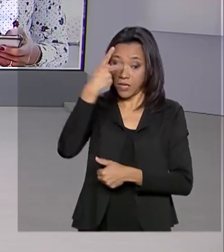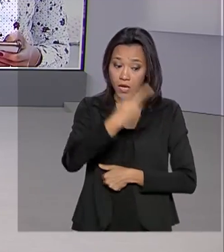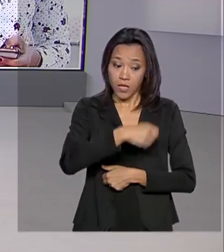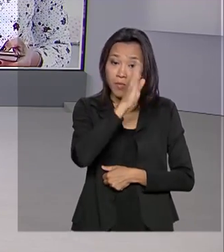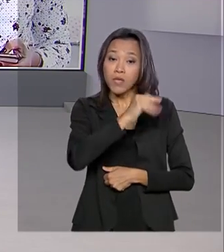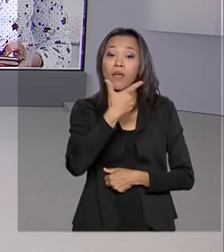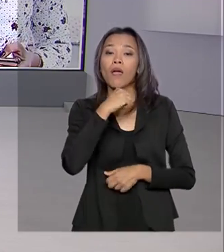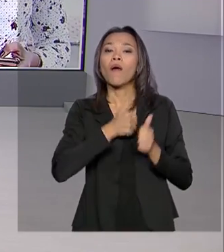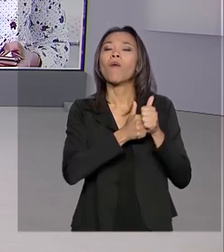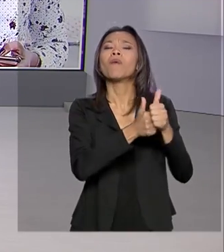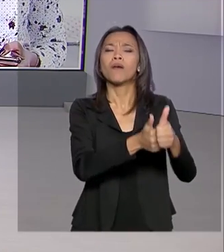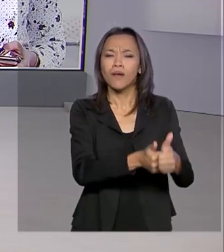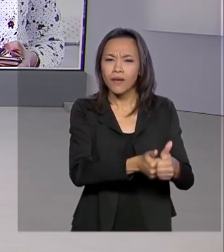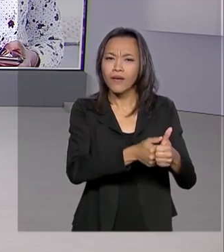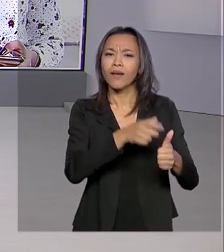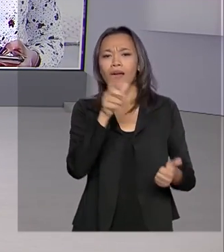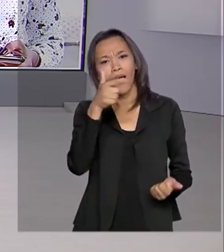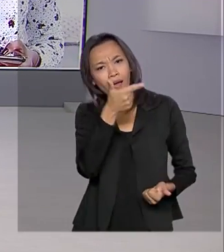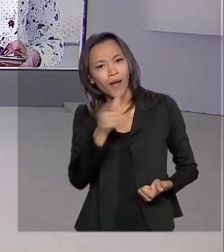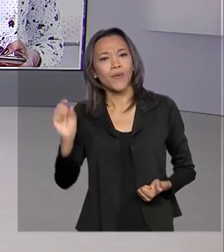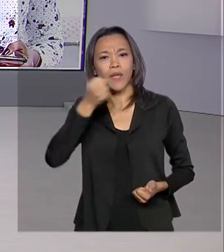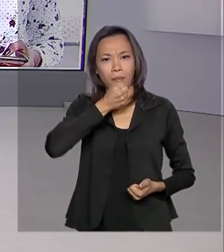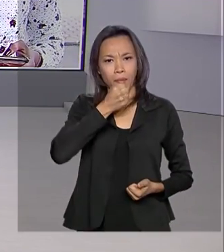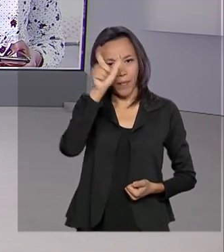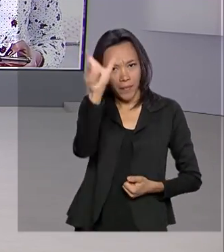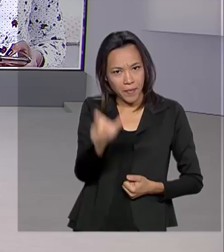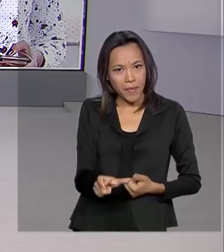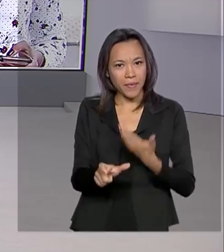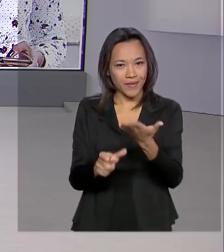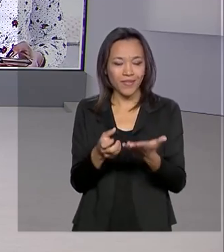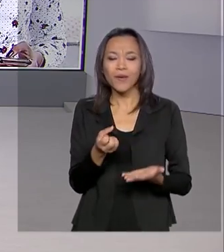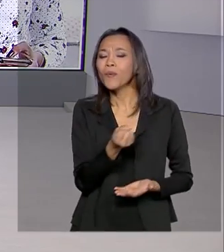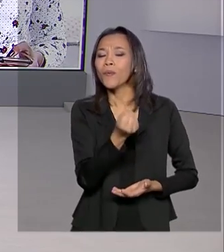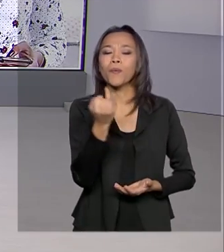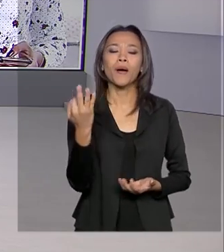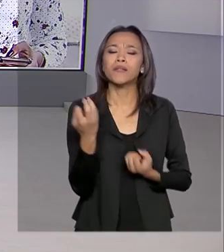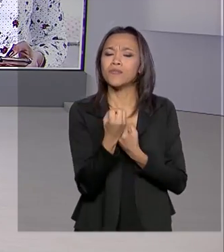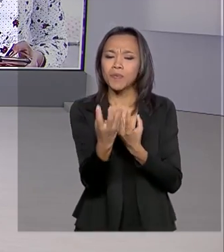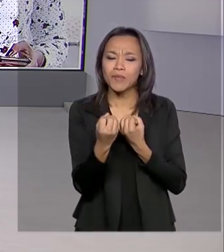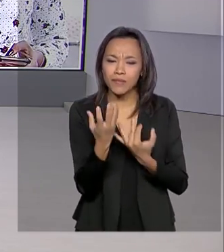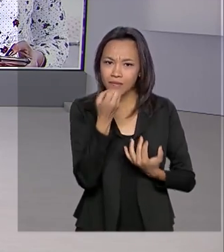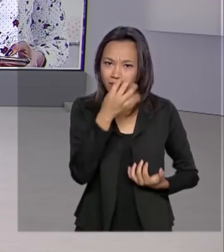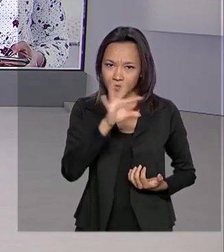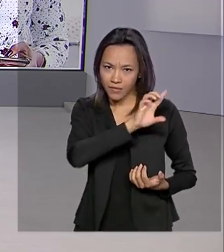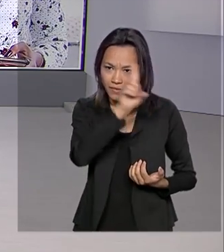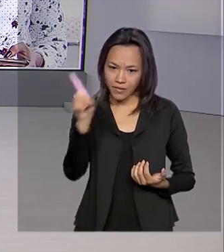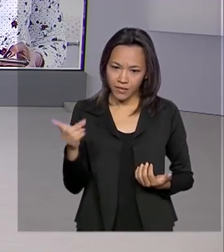quem acompanha o presidente em exercício, Hamilton Mourão, é Luciana Colares de Holanda. Lu, quais são suas informações? Bom dia.